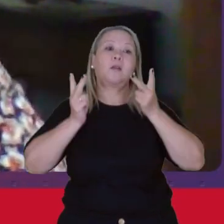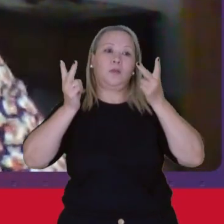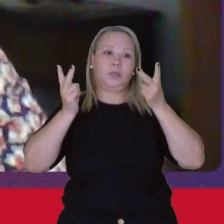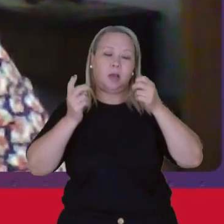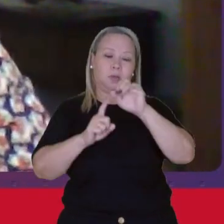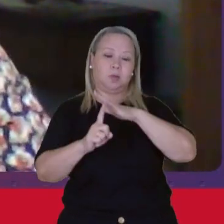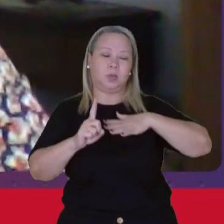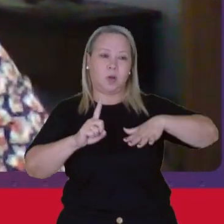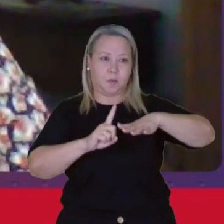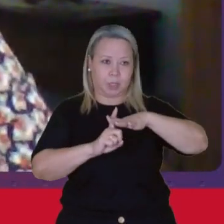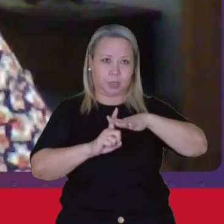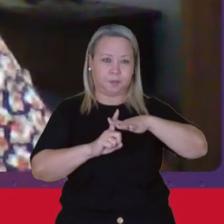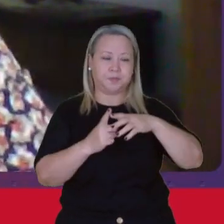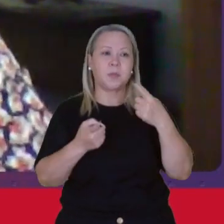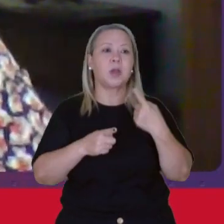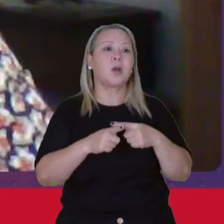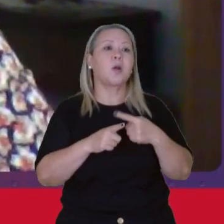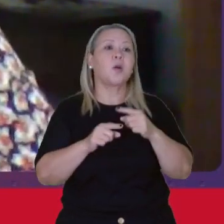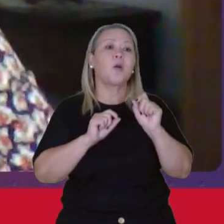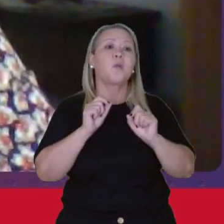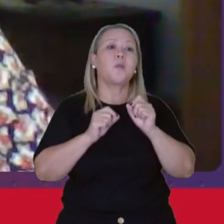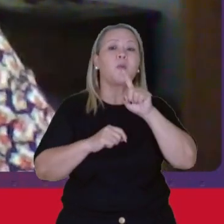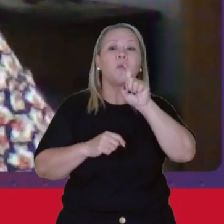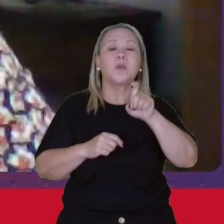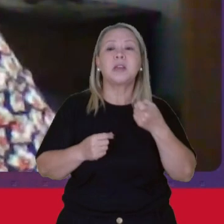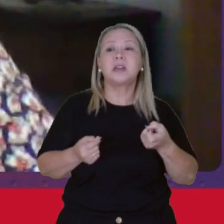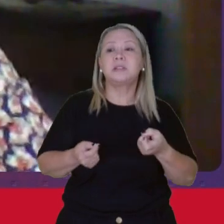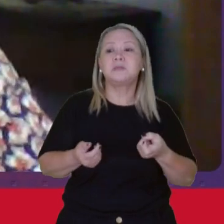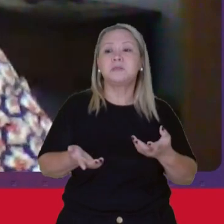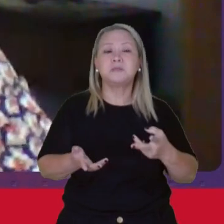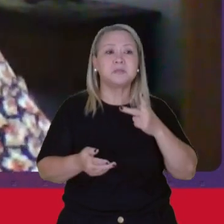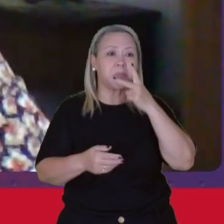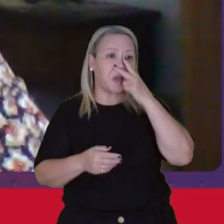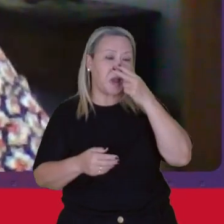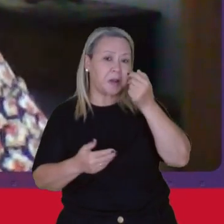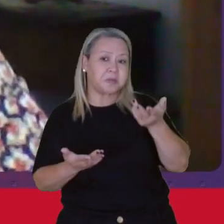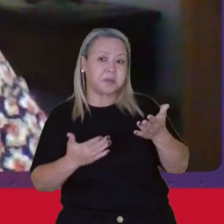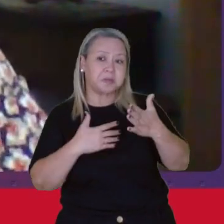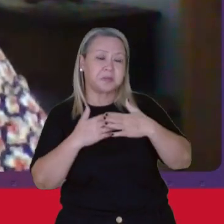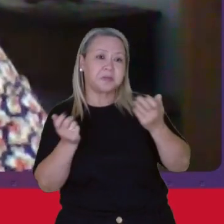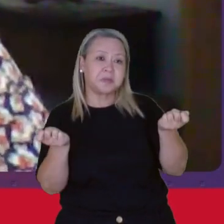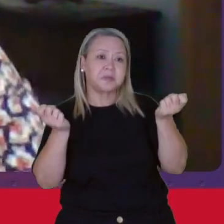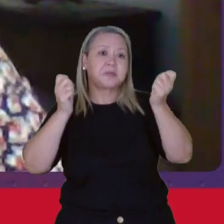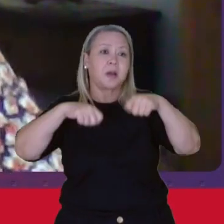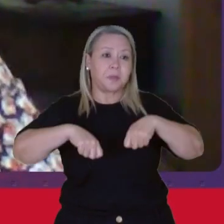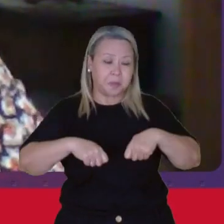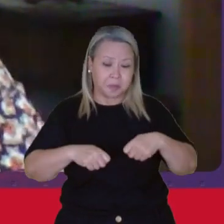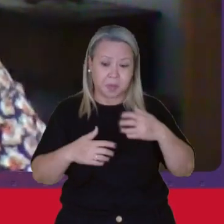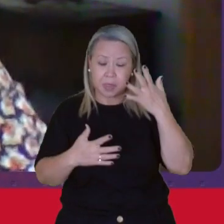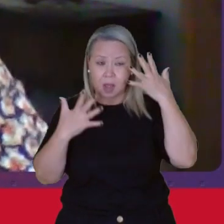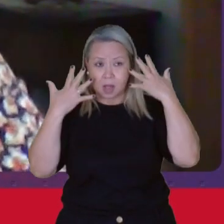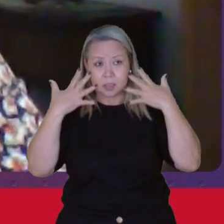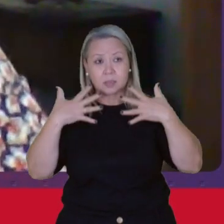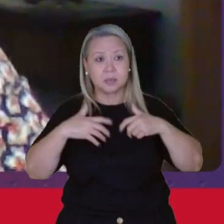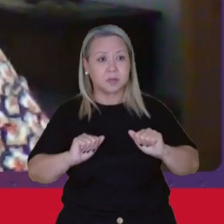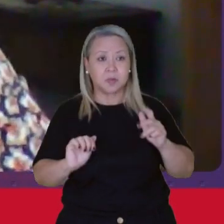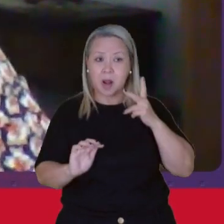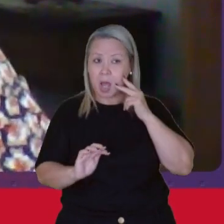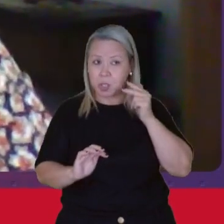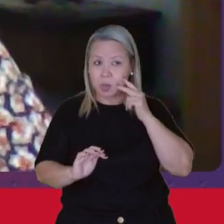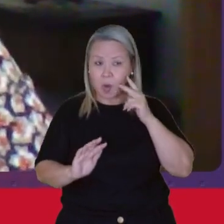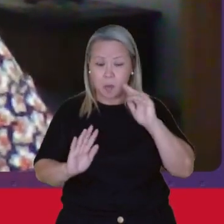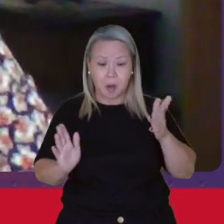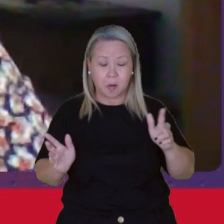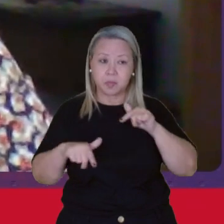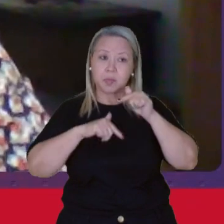Socialmente Por quê? Porque são Considerados Como atributos Naturais Da mesma forma Como esse trabalho